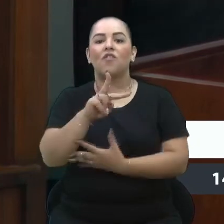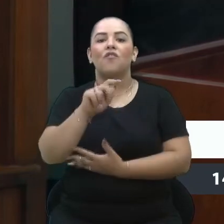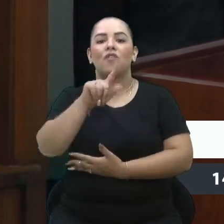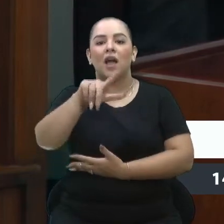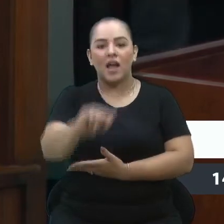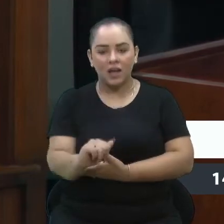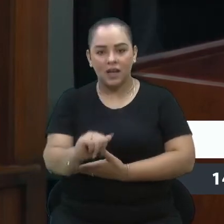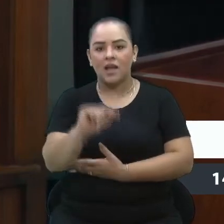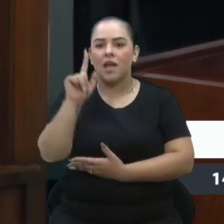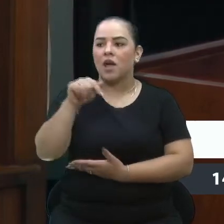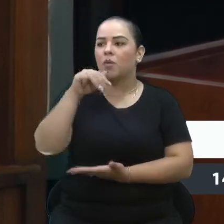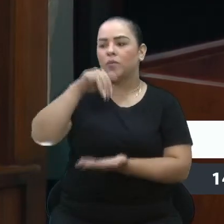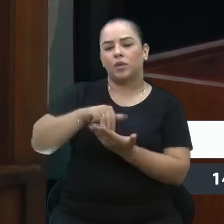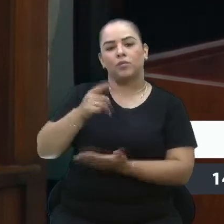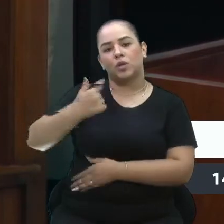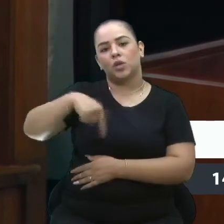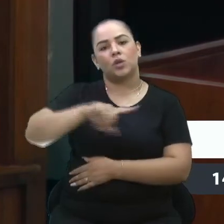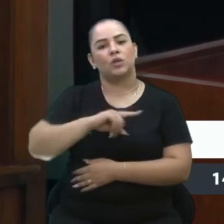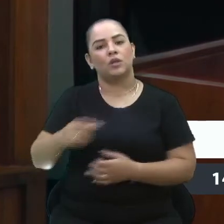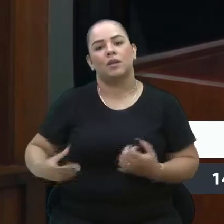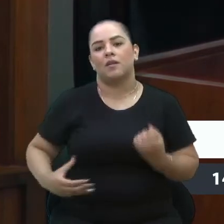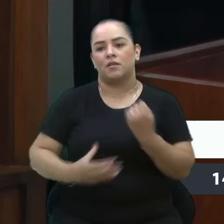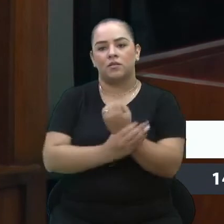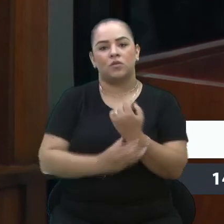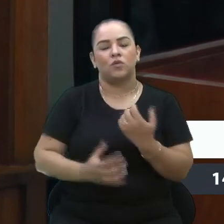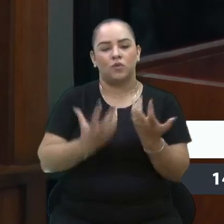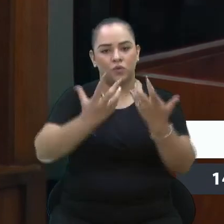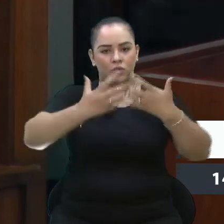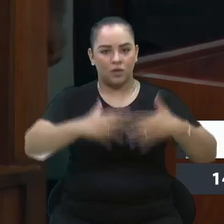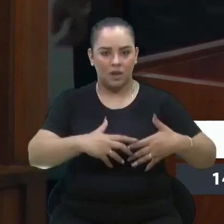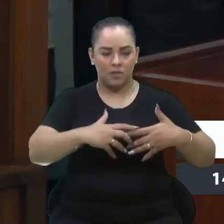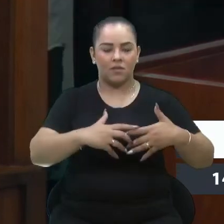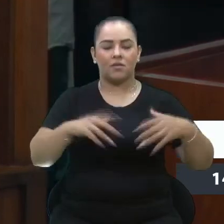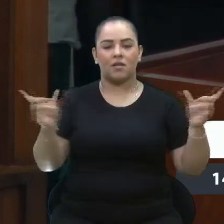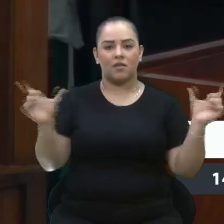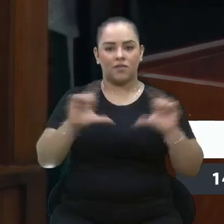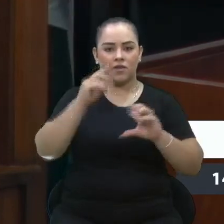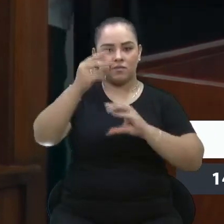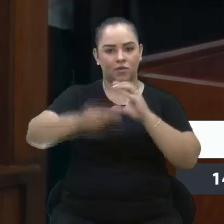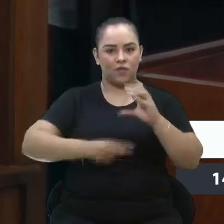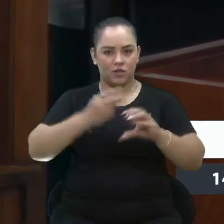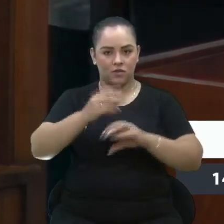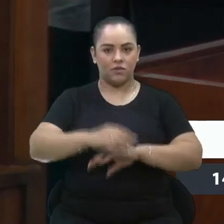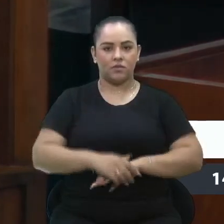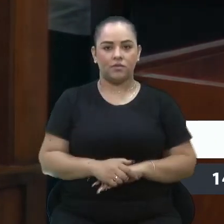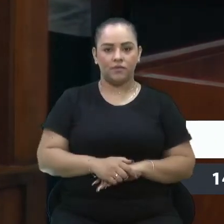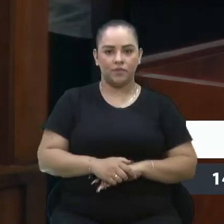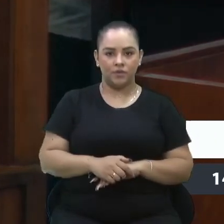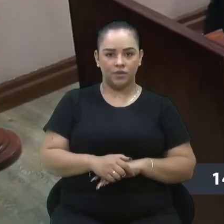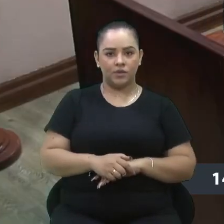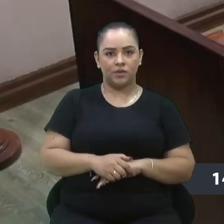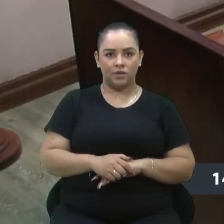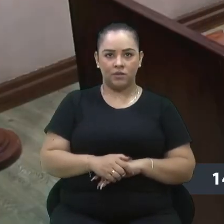é o mínimo para a gente garantir o funcionamento da TV Câmara. o funcionamento da TV